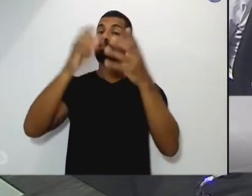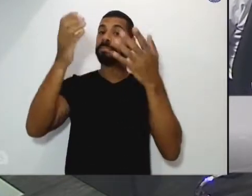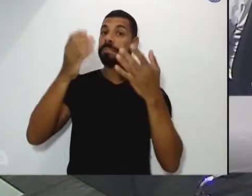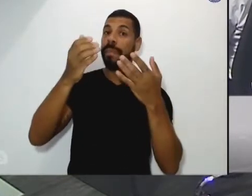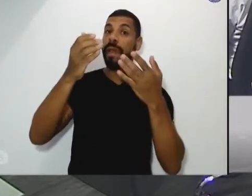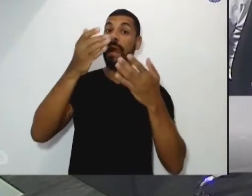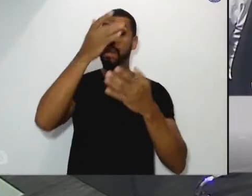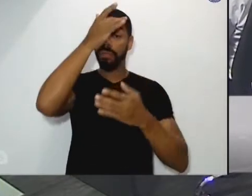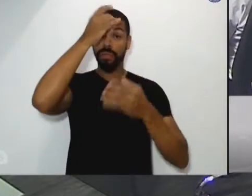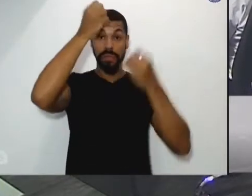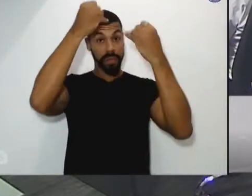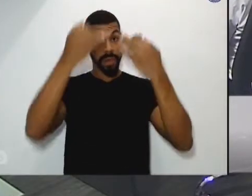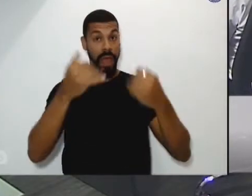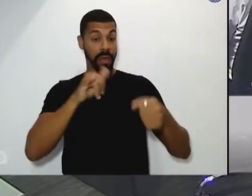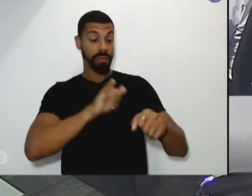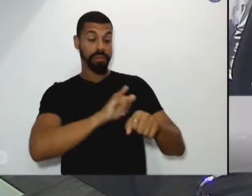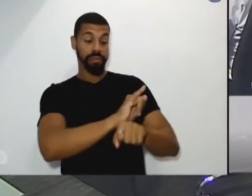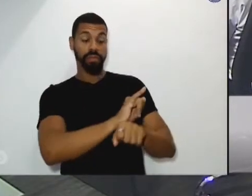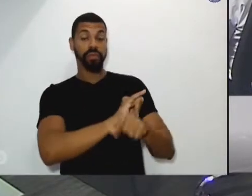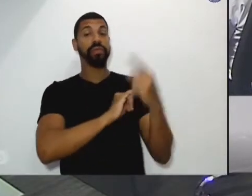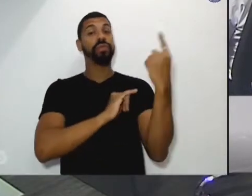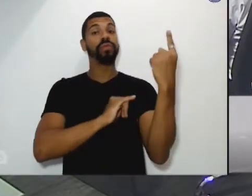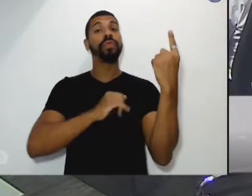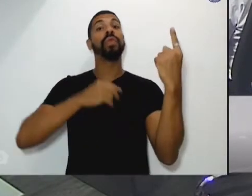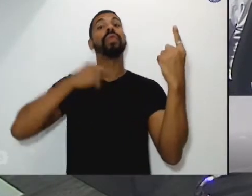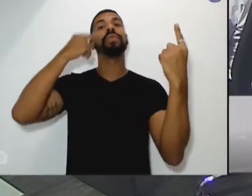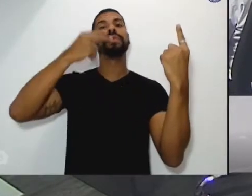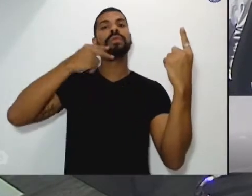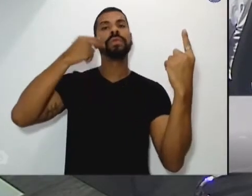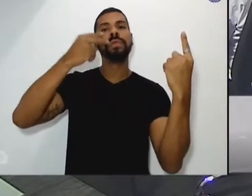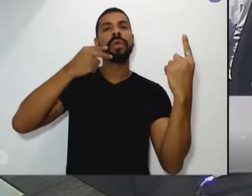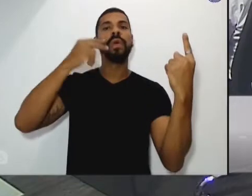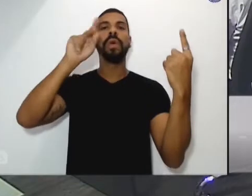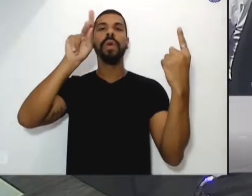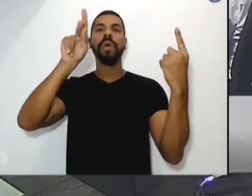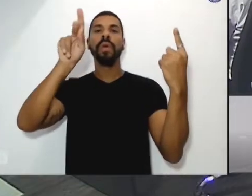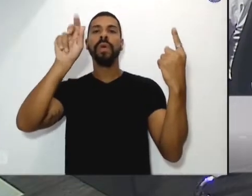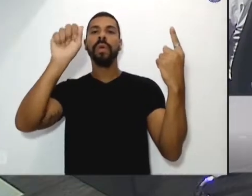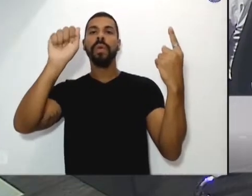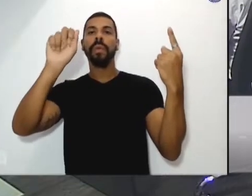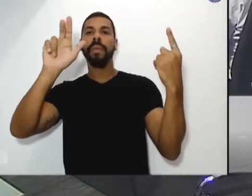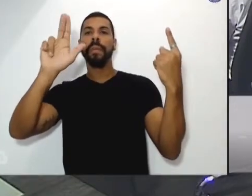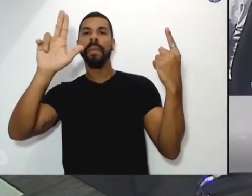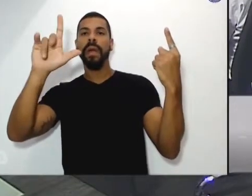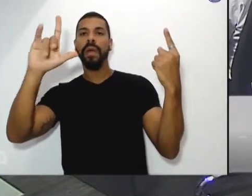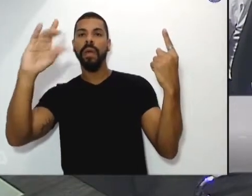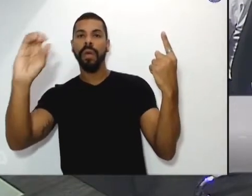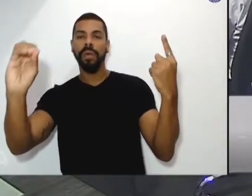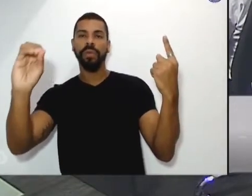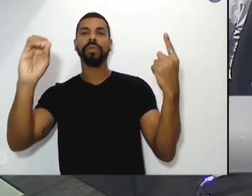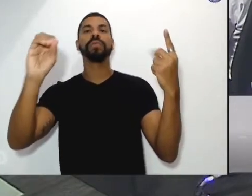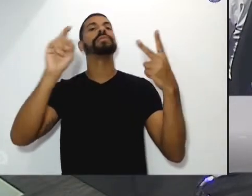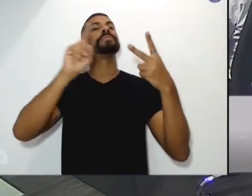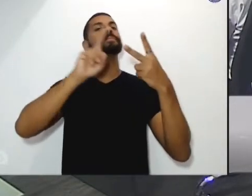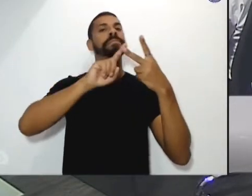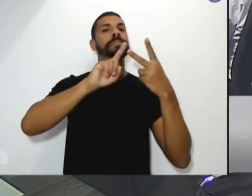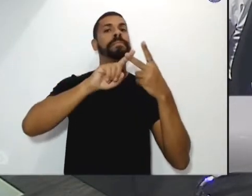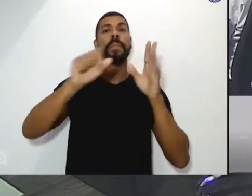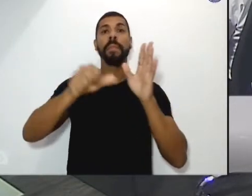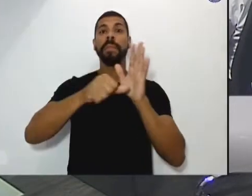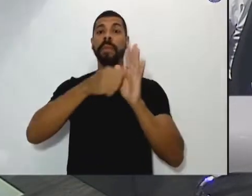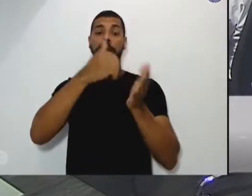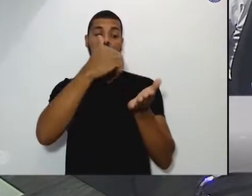vereador Abelardo Cula, Paulo Renato e da nossa queridíssima vereadora, primeira secretária desta casa, Jamila.